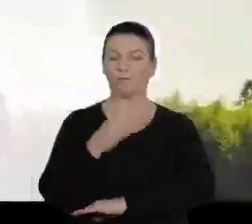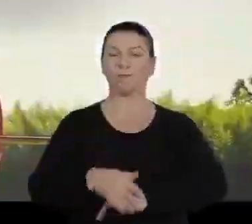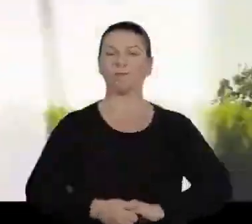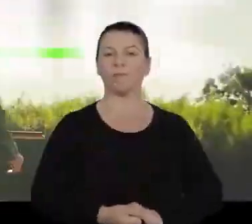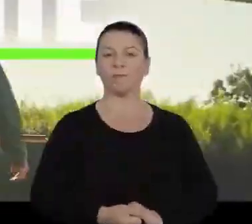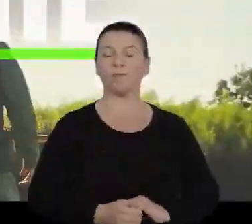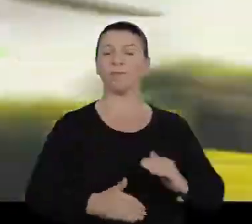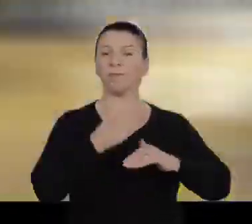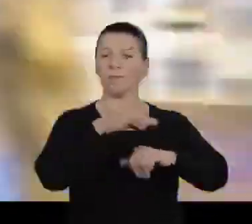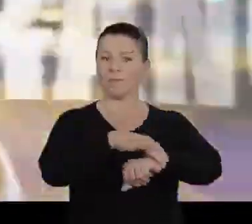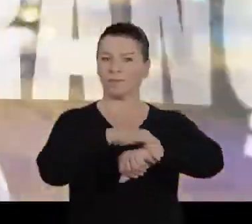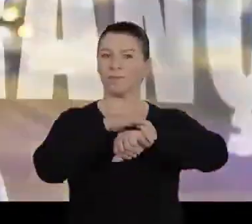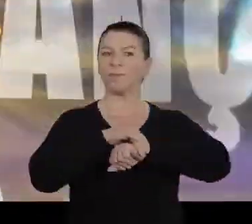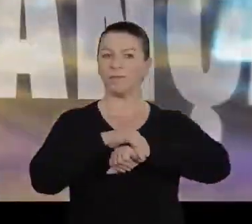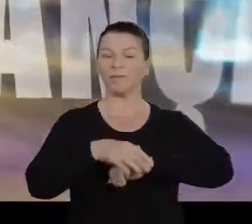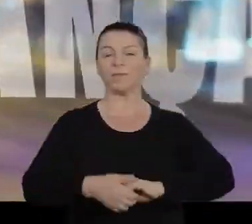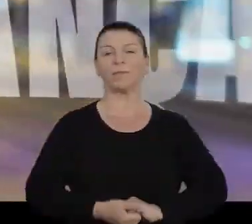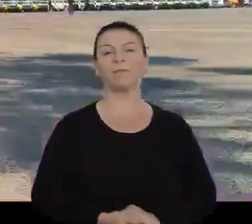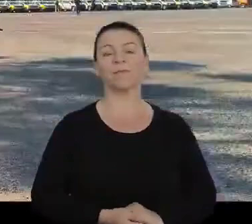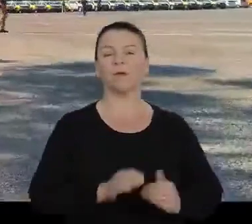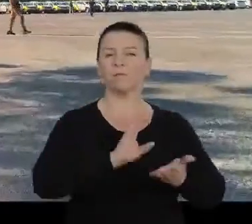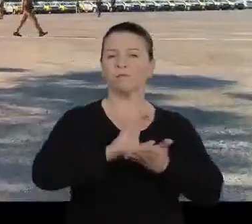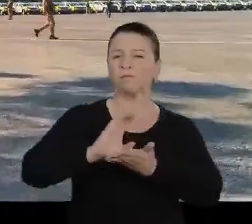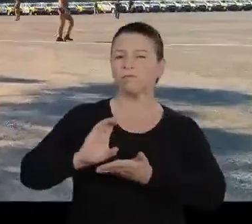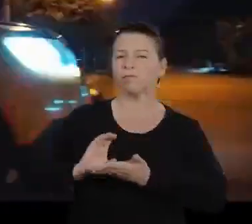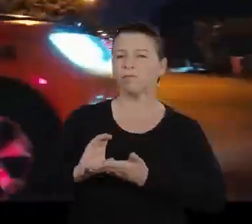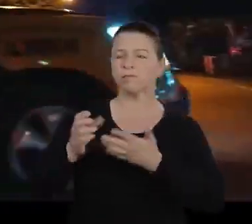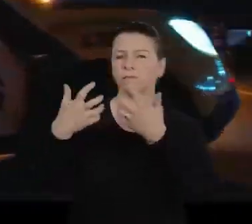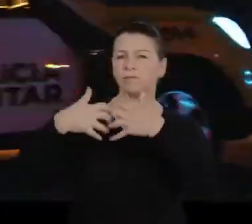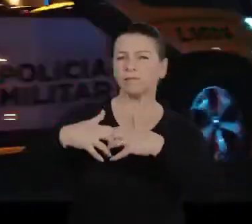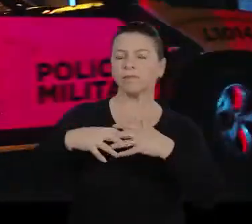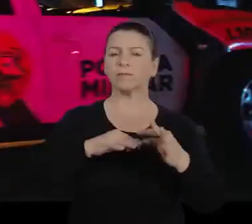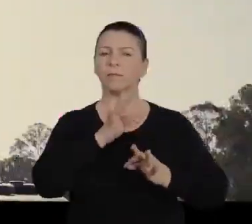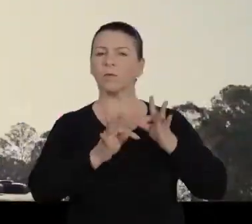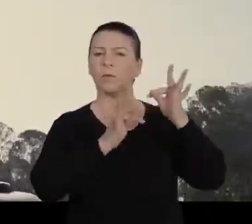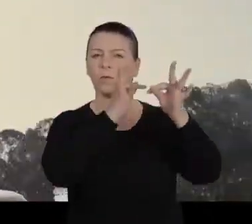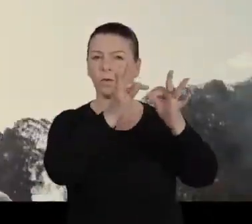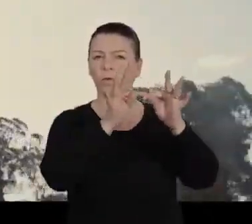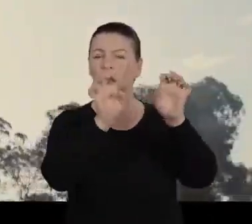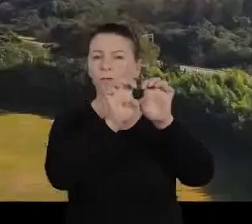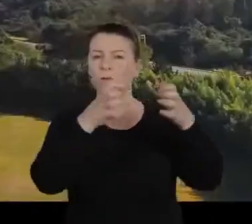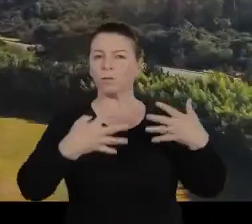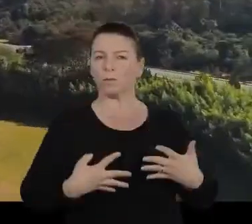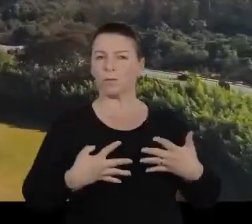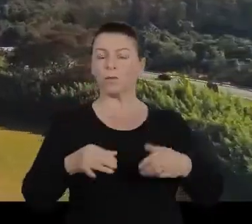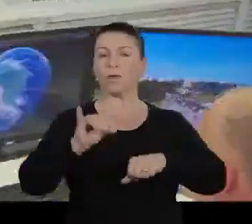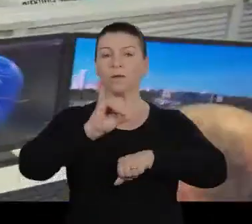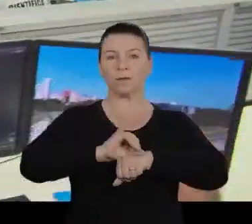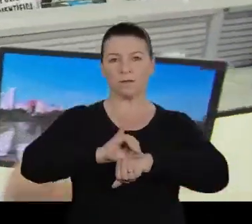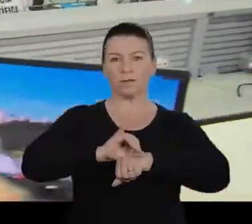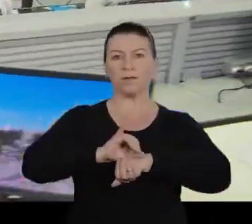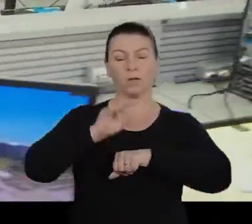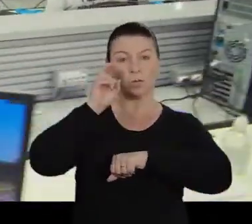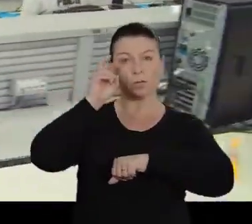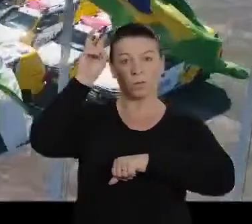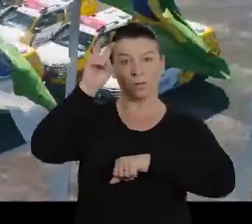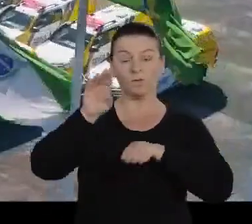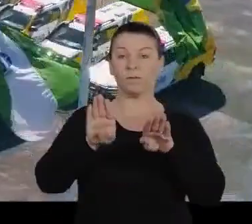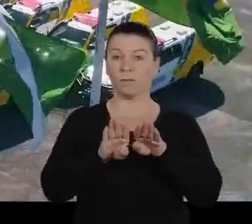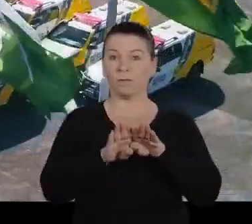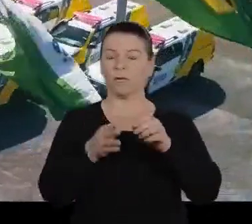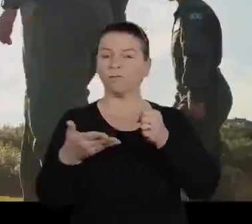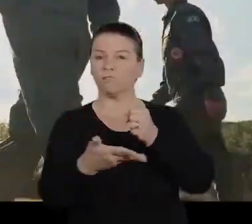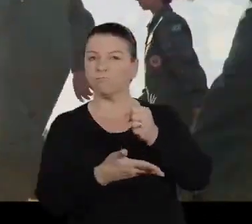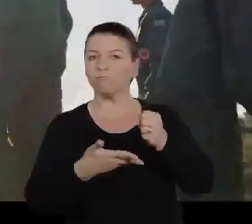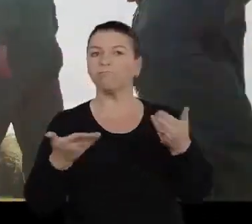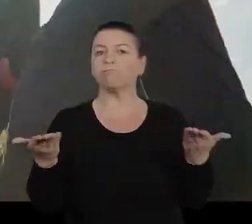ambiente. Pra frente, na segurança. Investimos em equipamentos, tecnologia, estrutura e centros de inteligência.